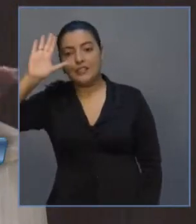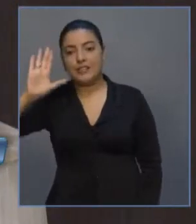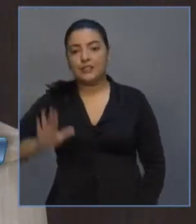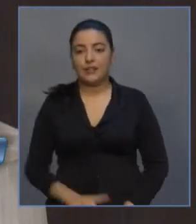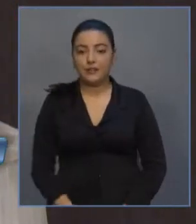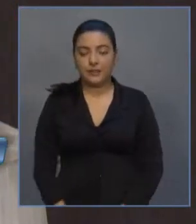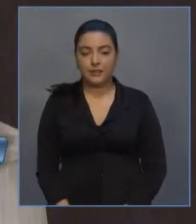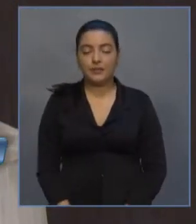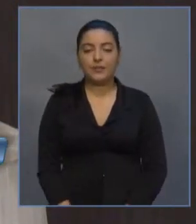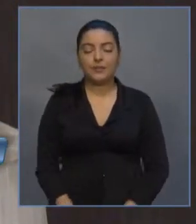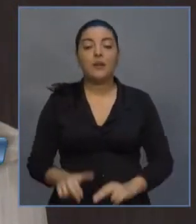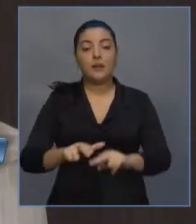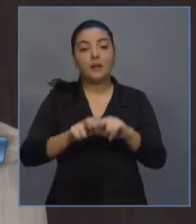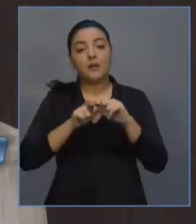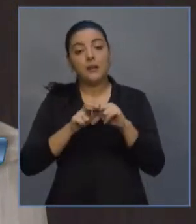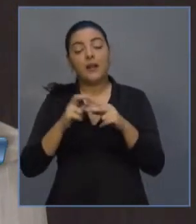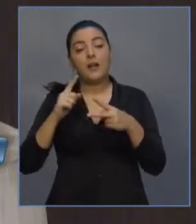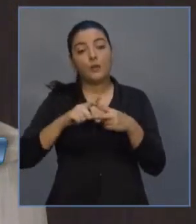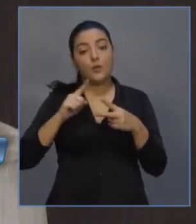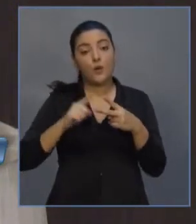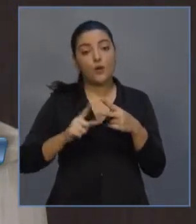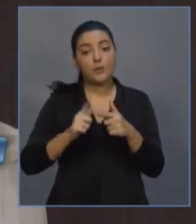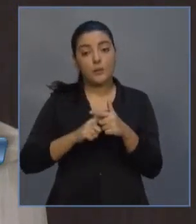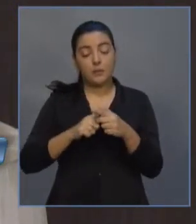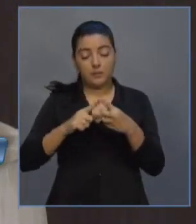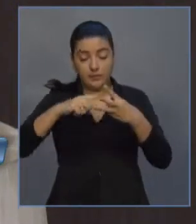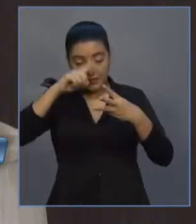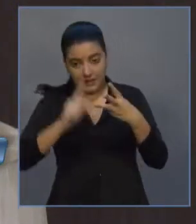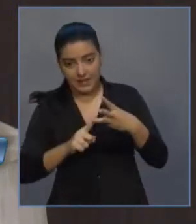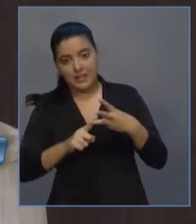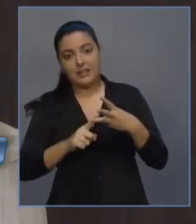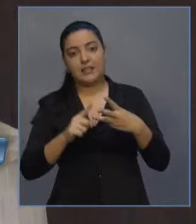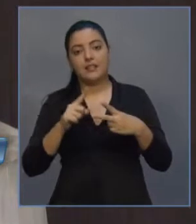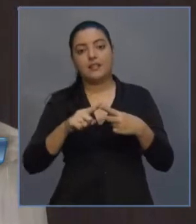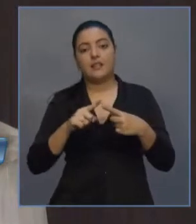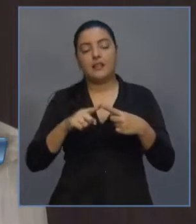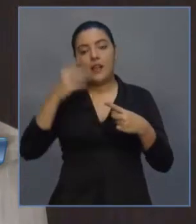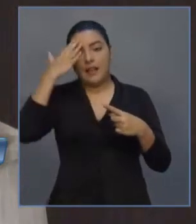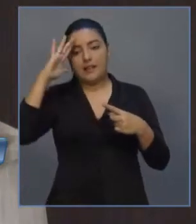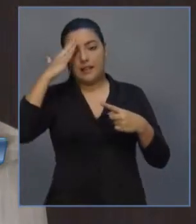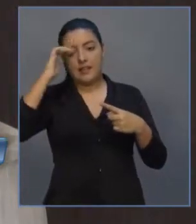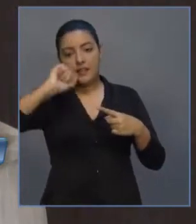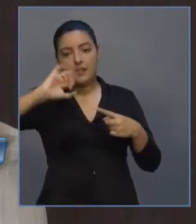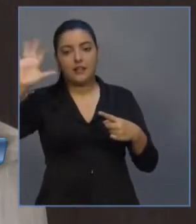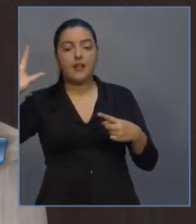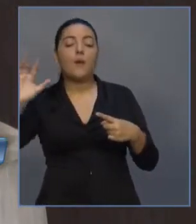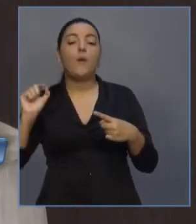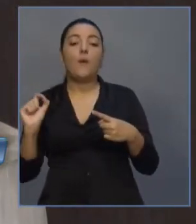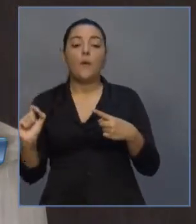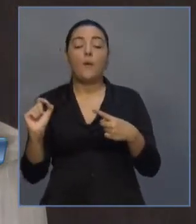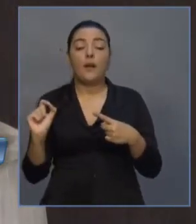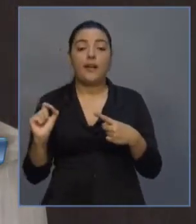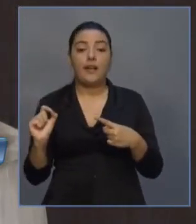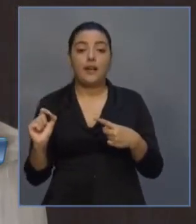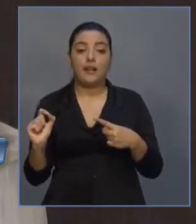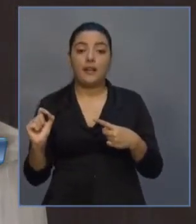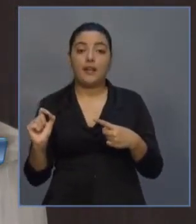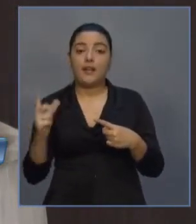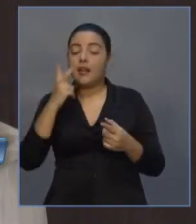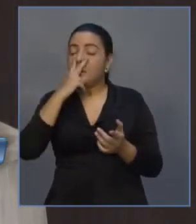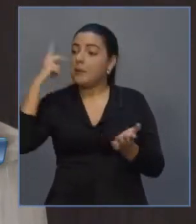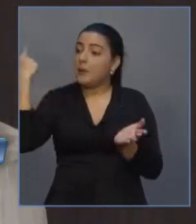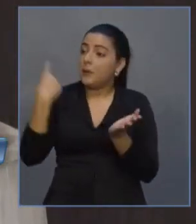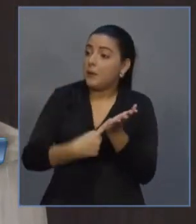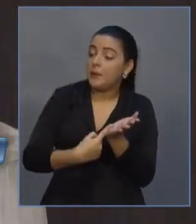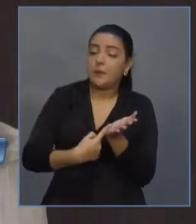Portanto, aqui há dois problemas. Há três problemas. Há um problema de concepção, que é o problema, exatamente, de apostar